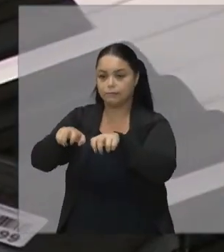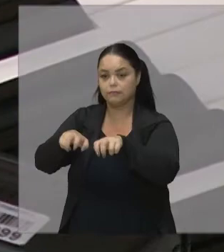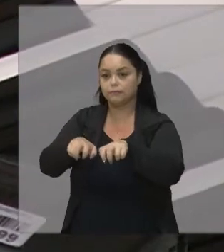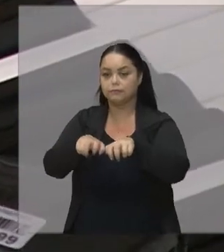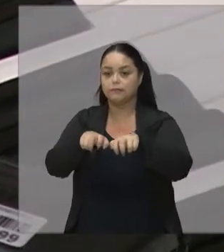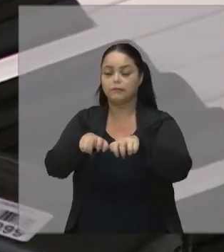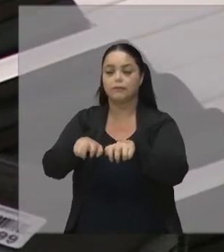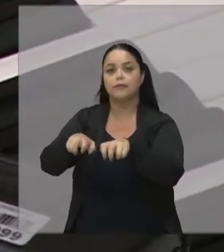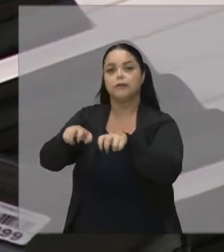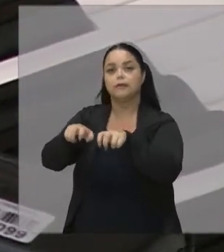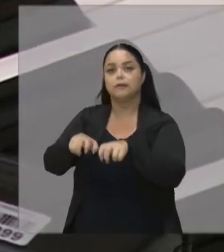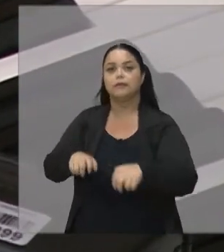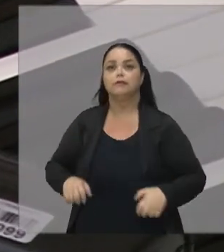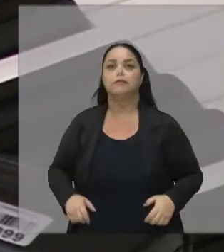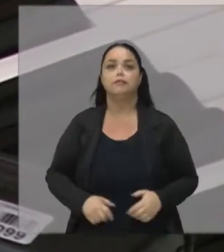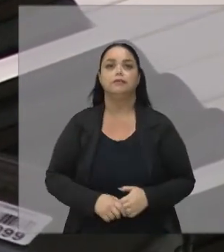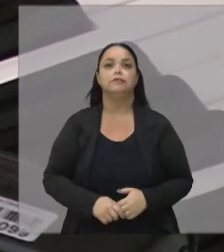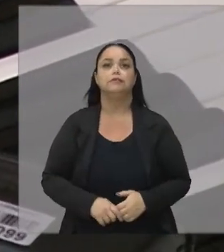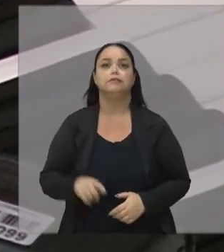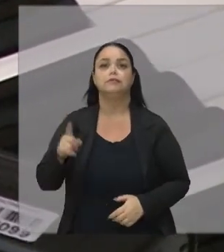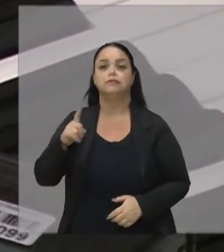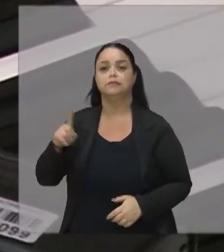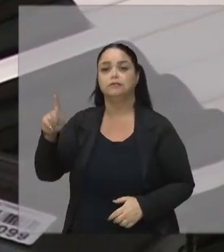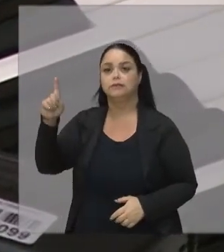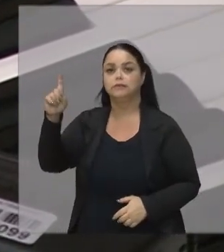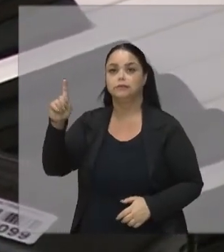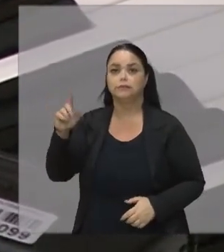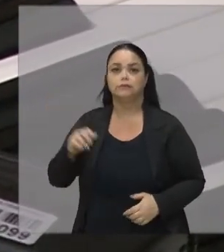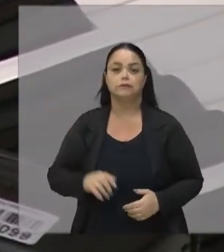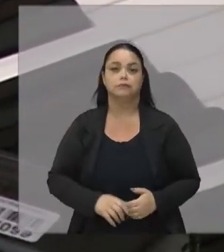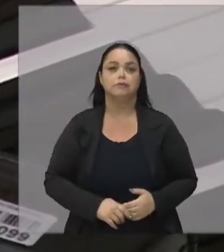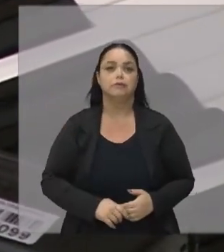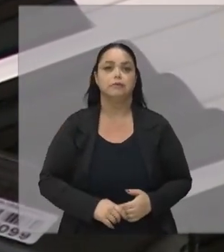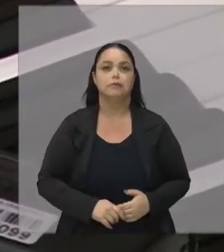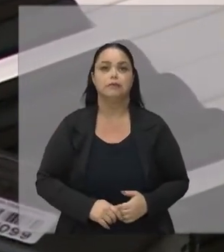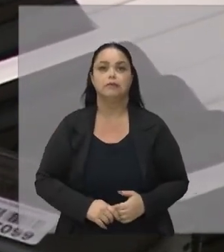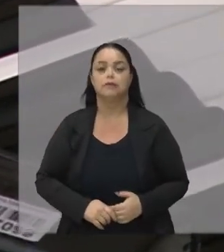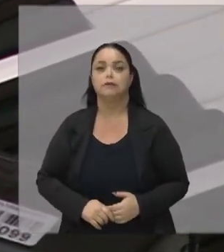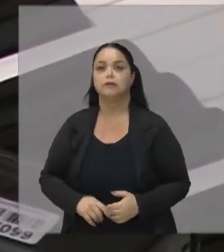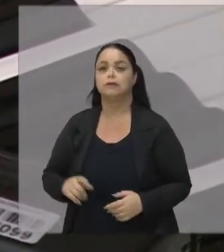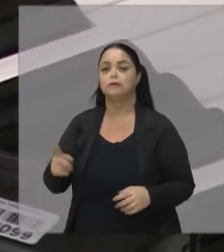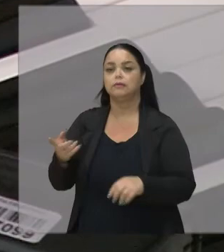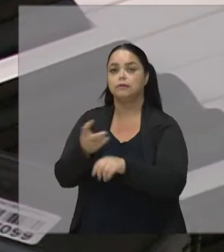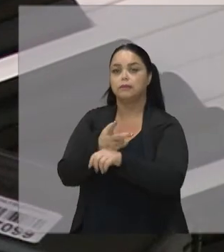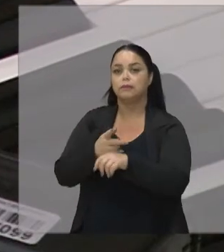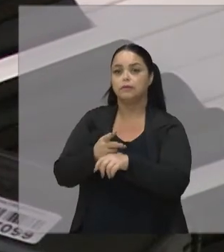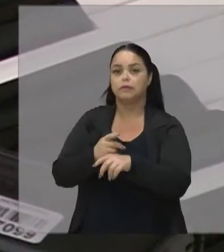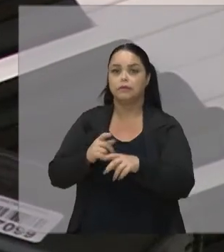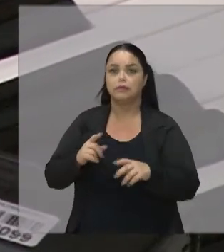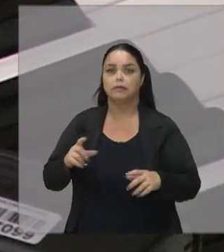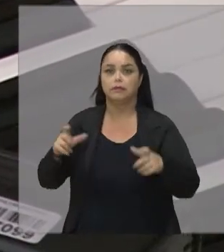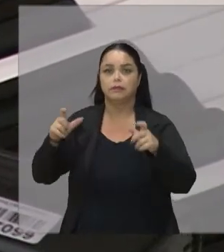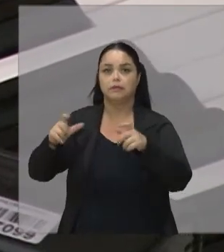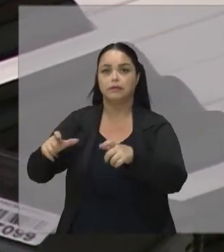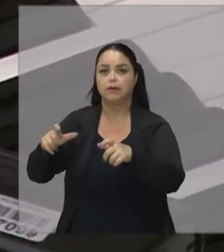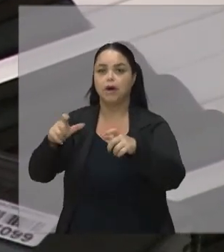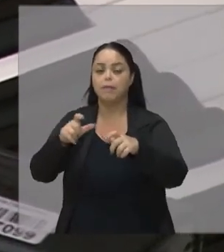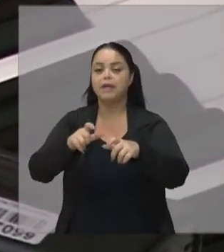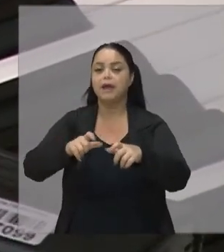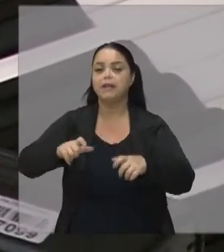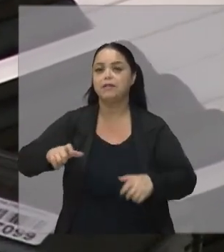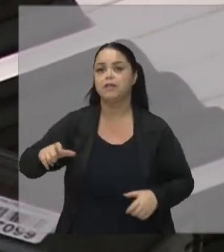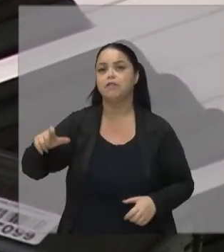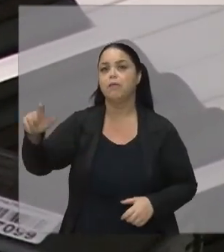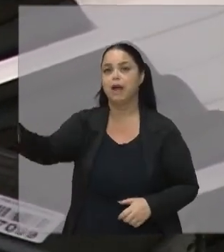Se a Jesus seguir E for por onde Ele andar